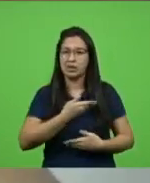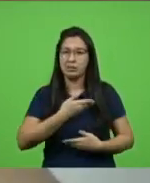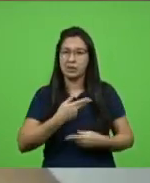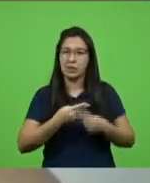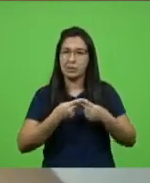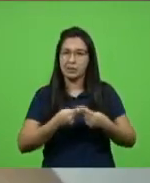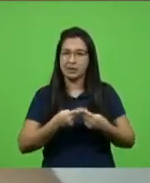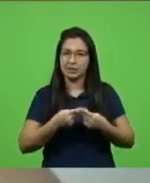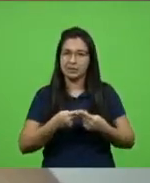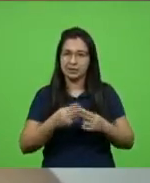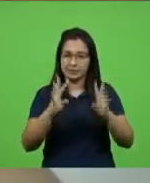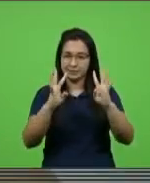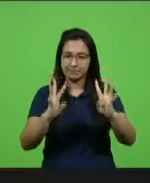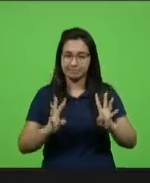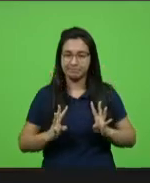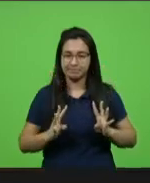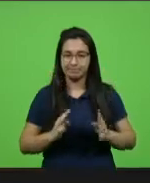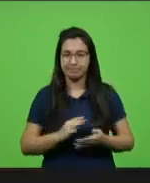me ouvir muito obrigada